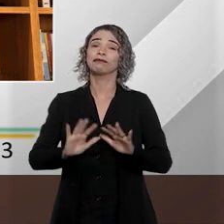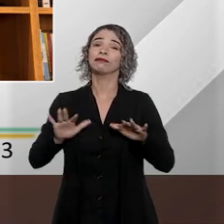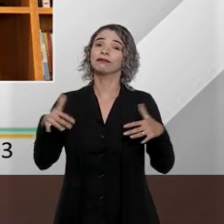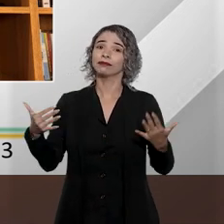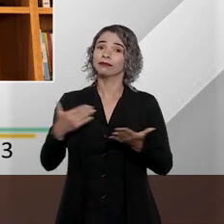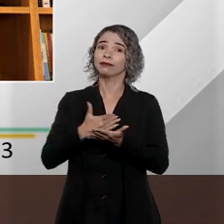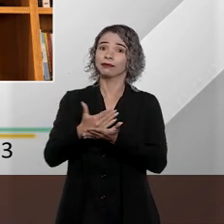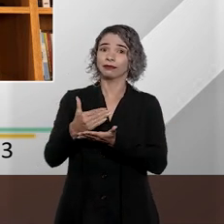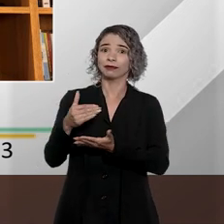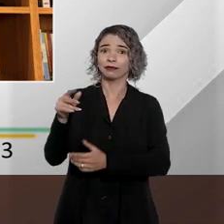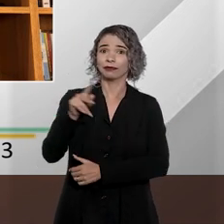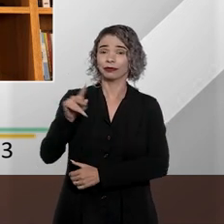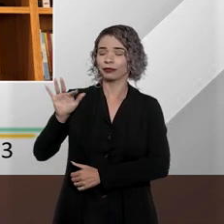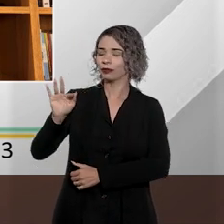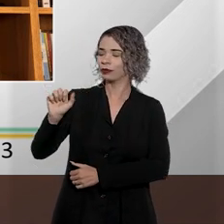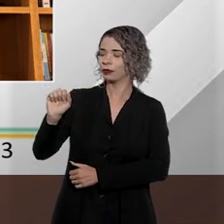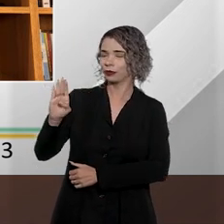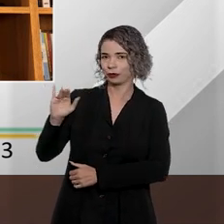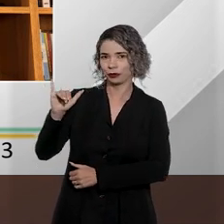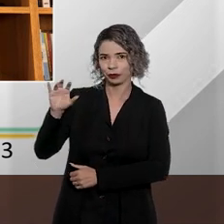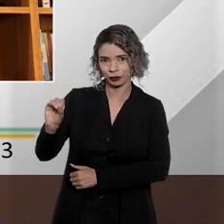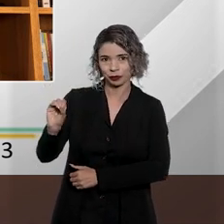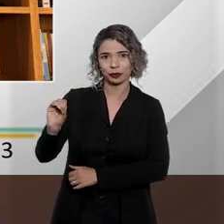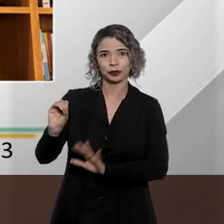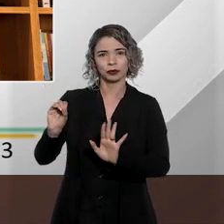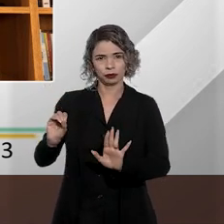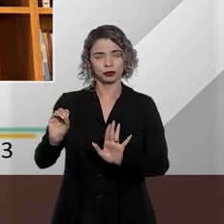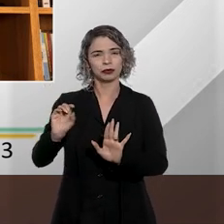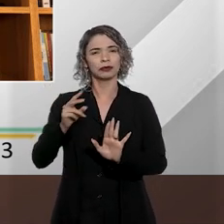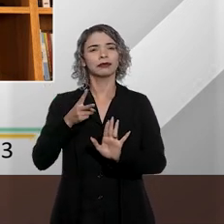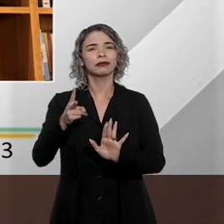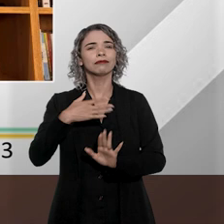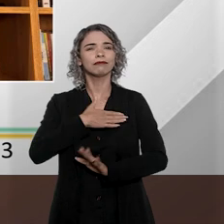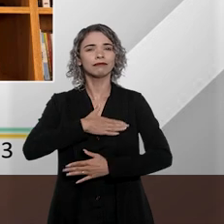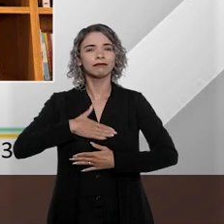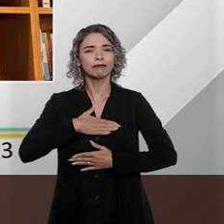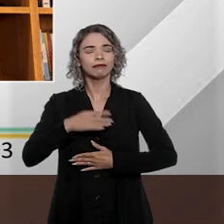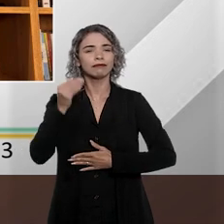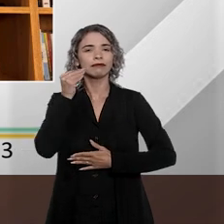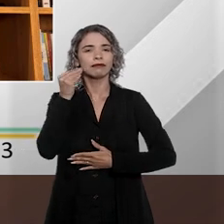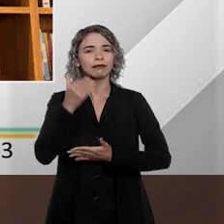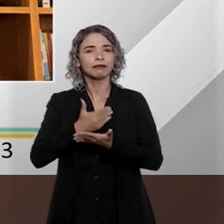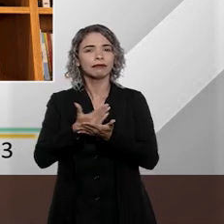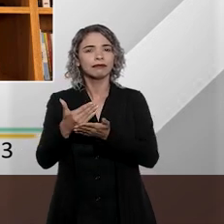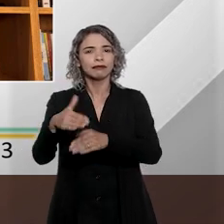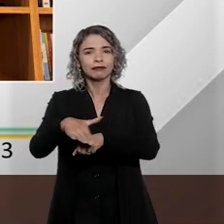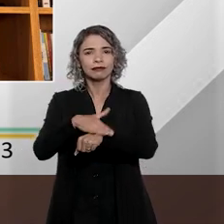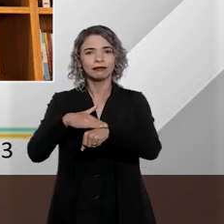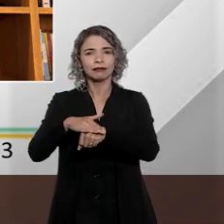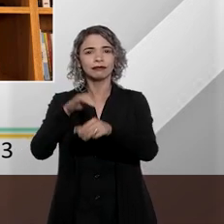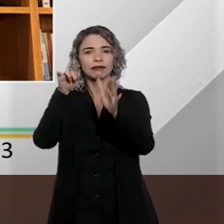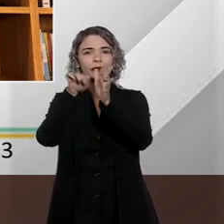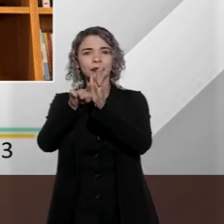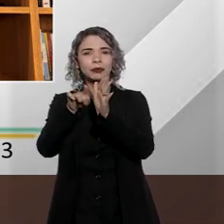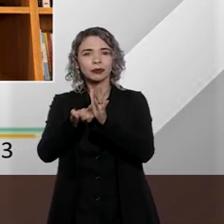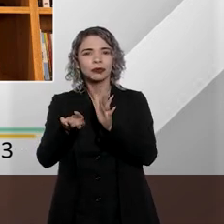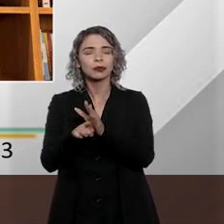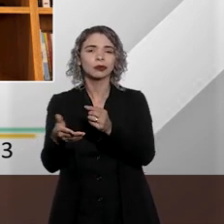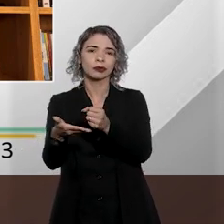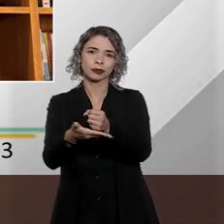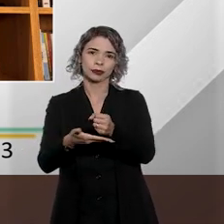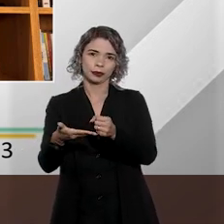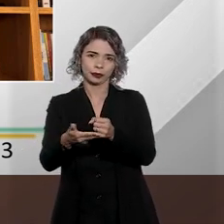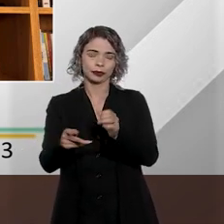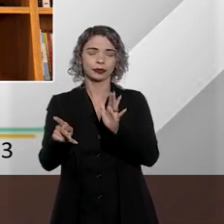com o professor Fábio. Pra situar quem nos acompanha, eu sempre gosto e tento começar a conversa com perguntas mais